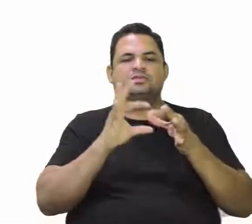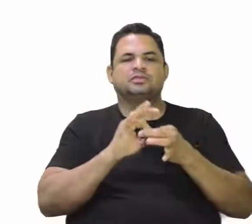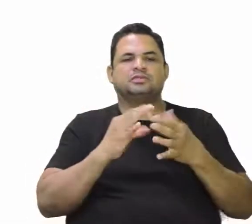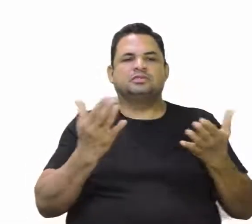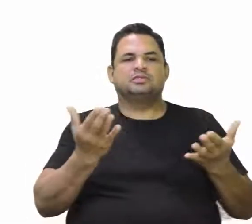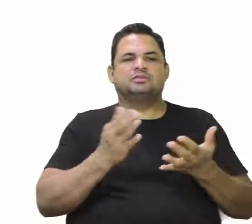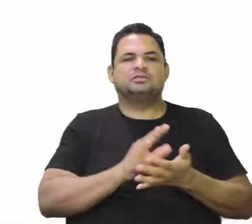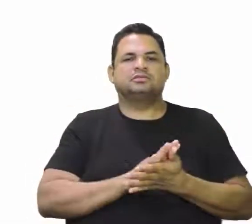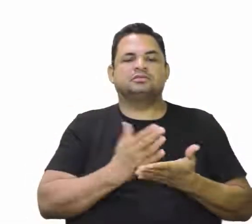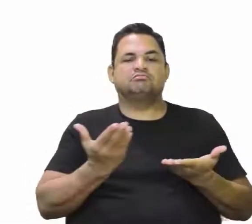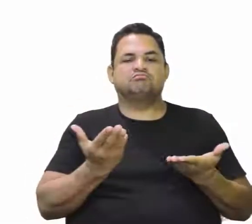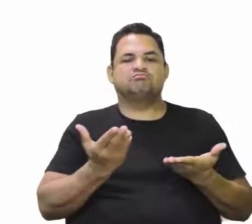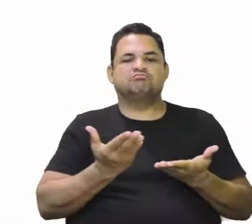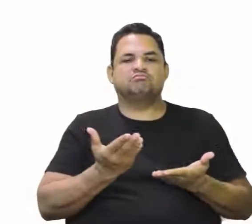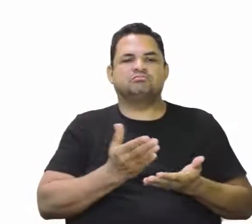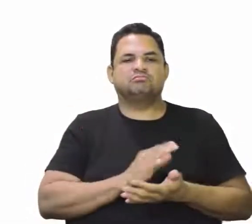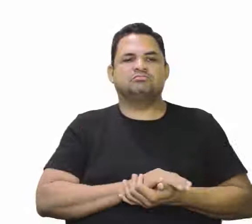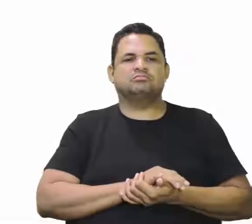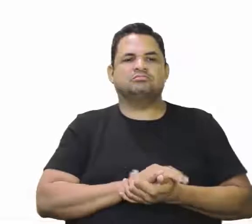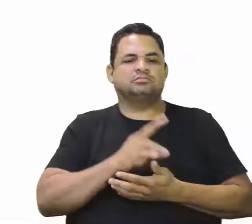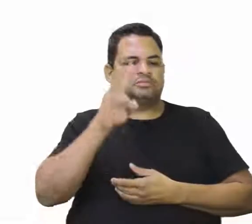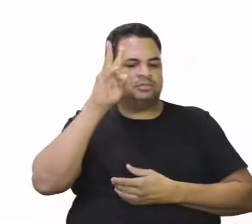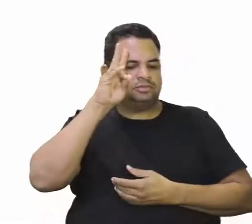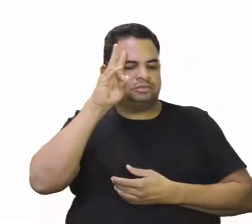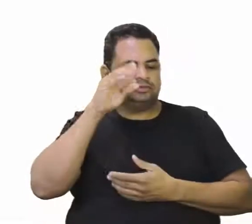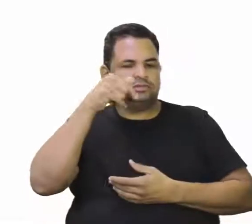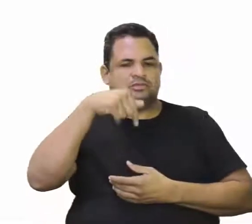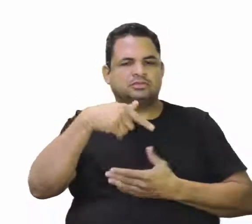esse momento histórico aqui.